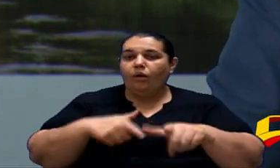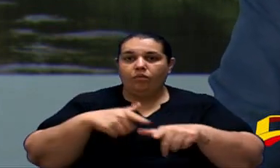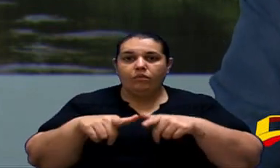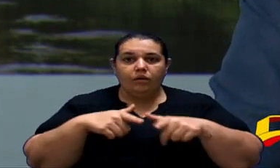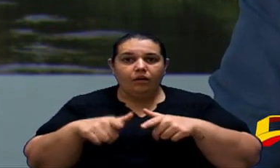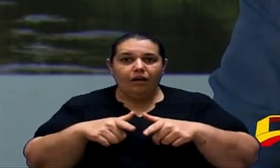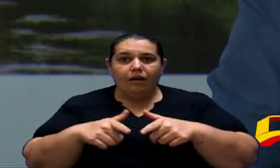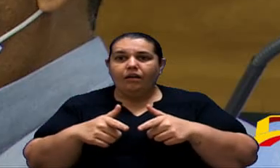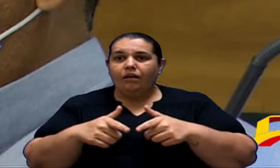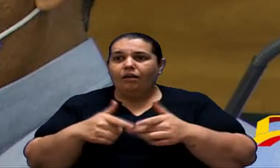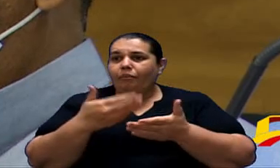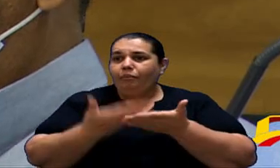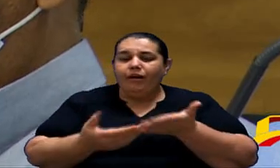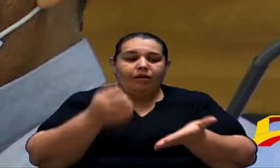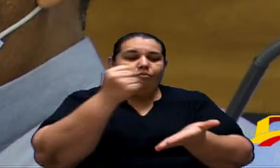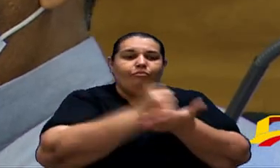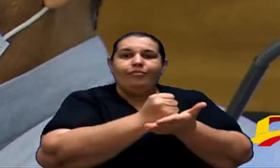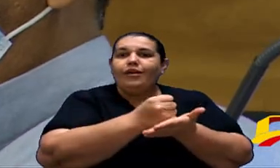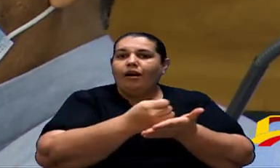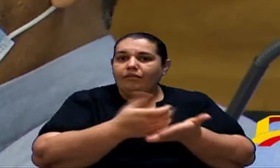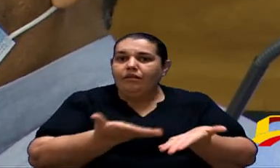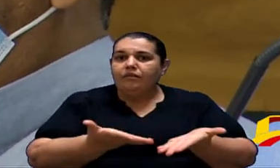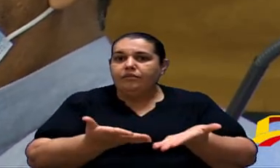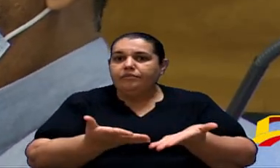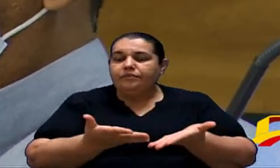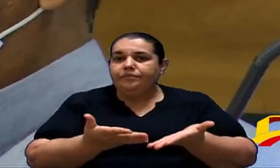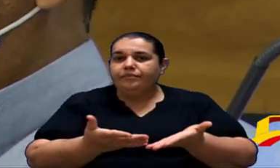Ficar Desempregado A cidade De Sorocaba É uma cidade